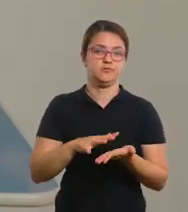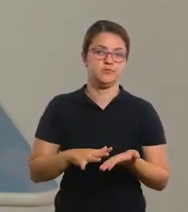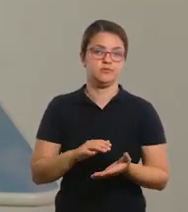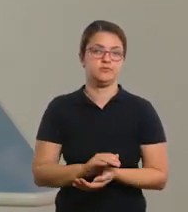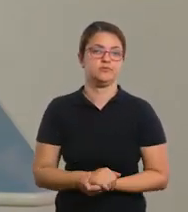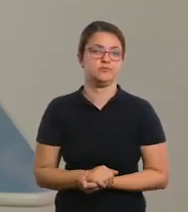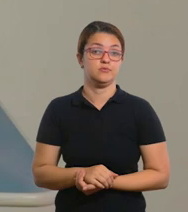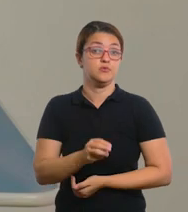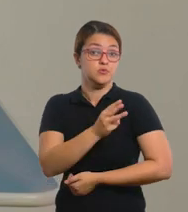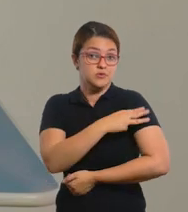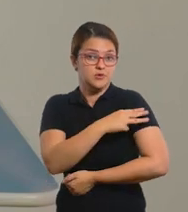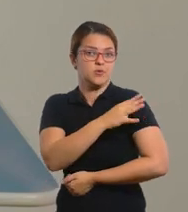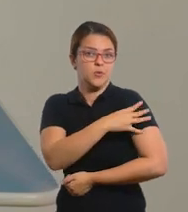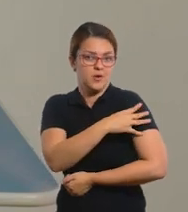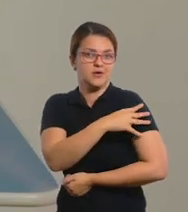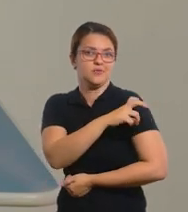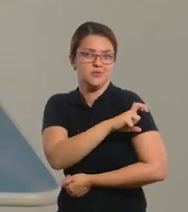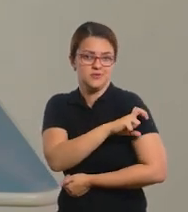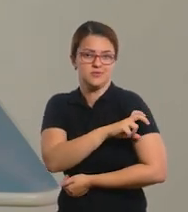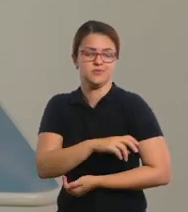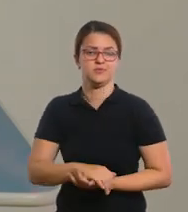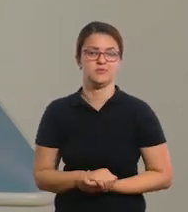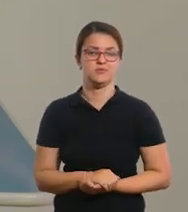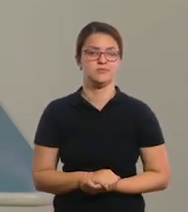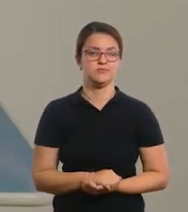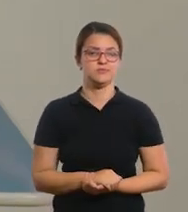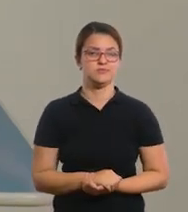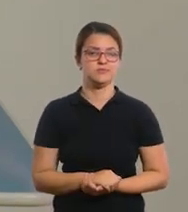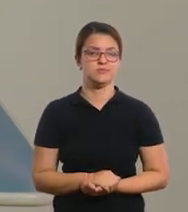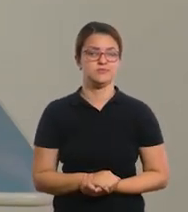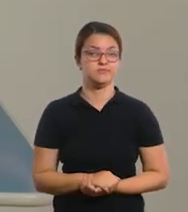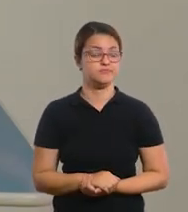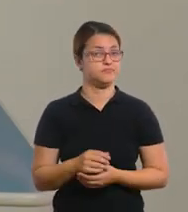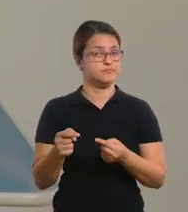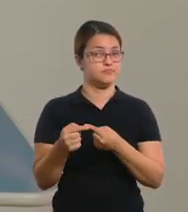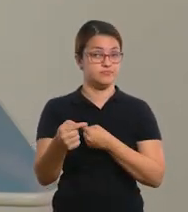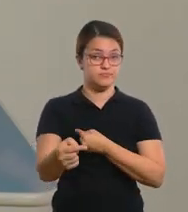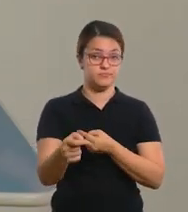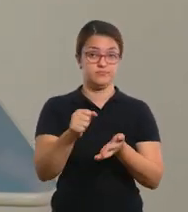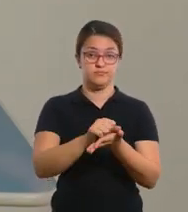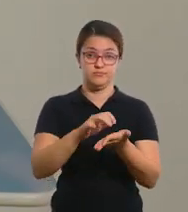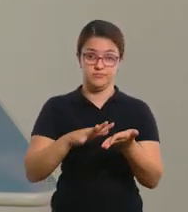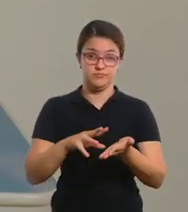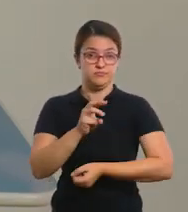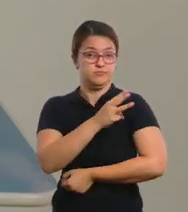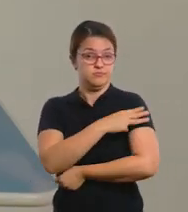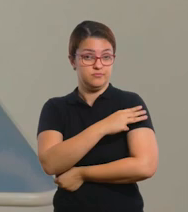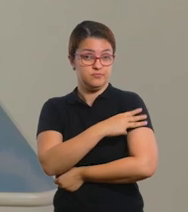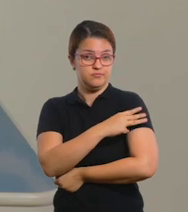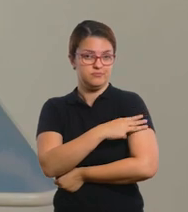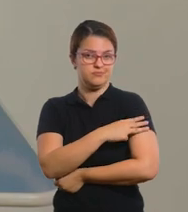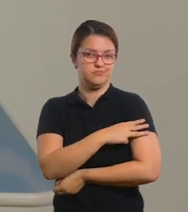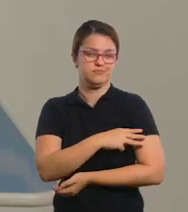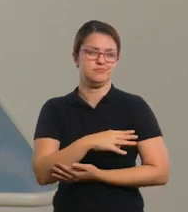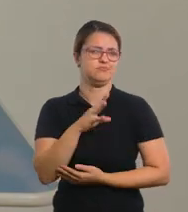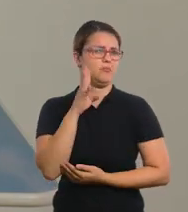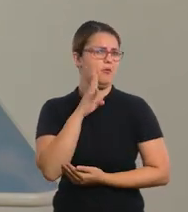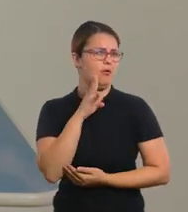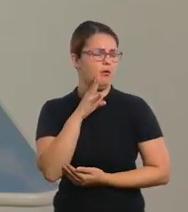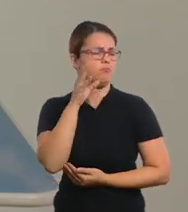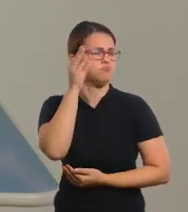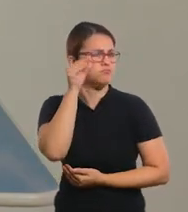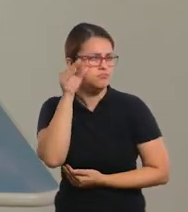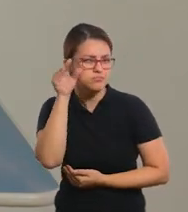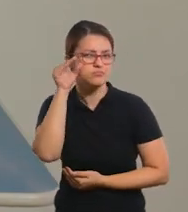da Lição de Casa do terceiro, quarto e quinto ano. Essa semana, as atividades do terceiro ano estão muito